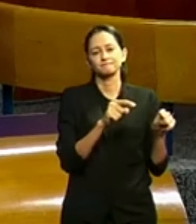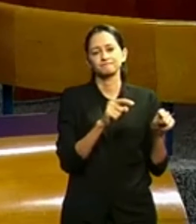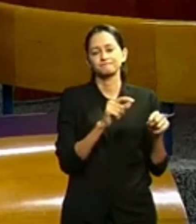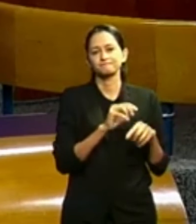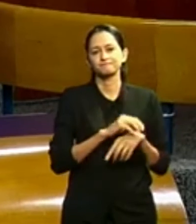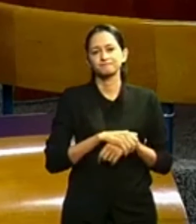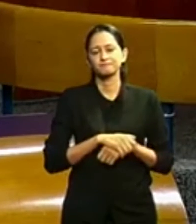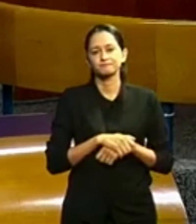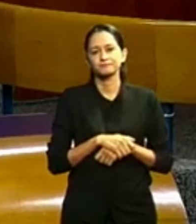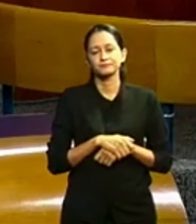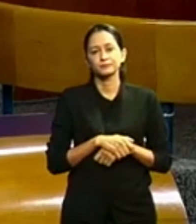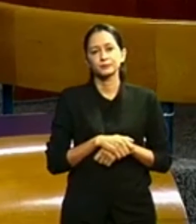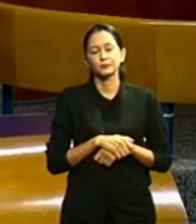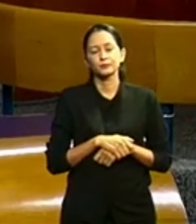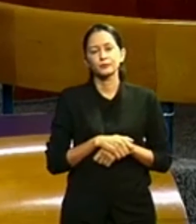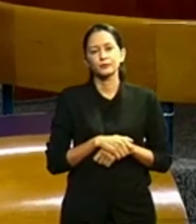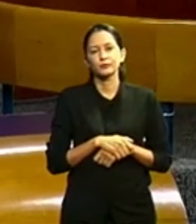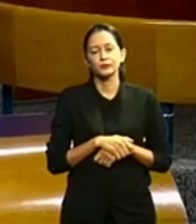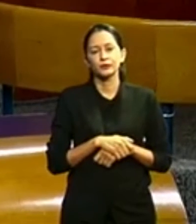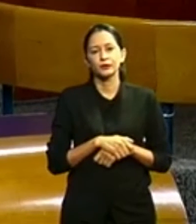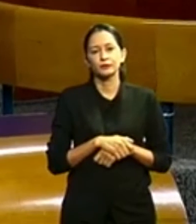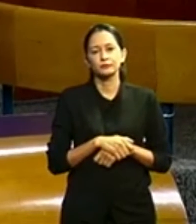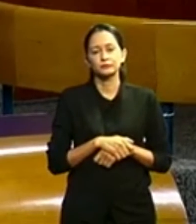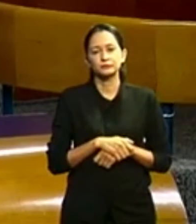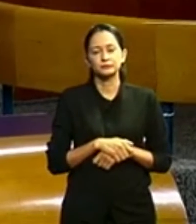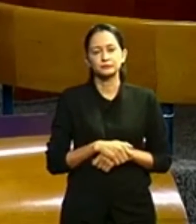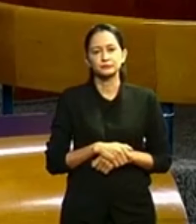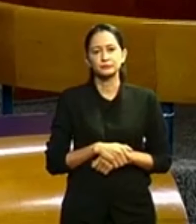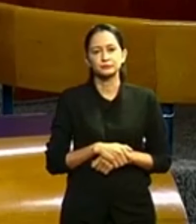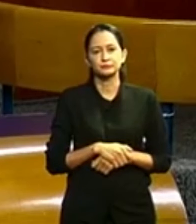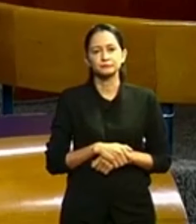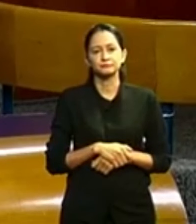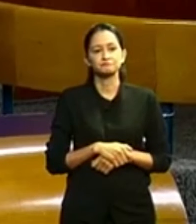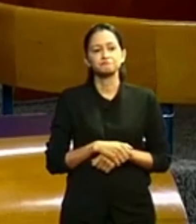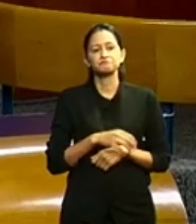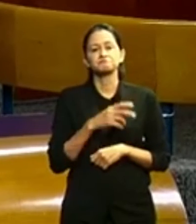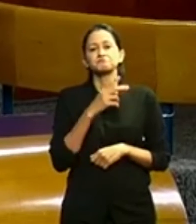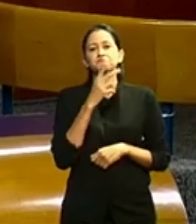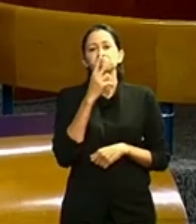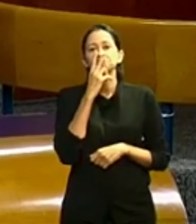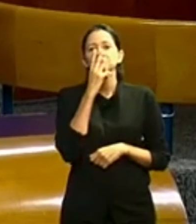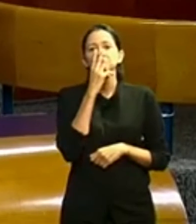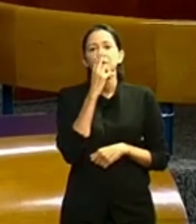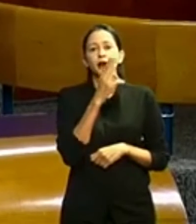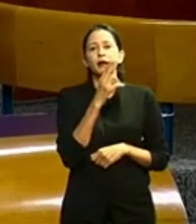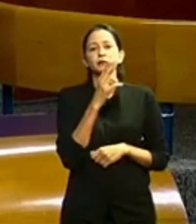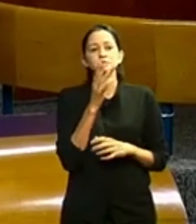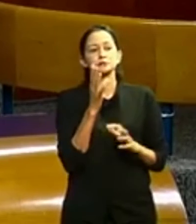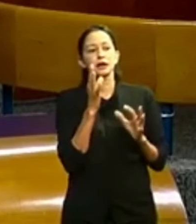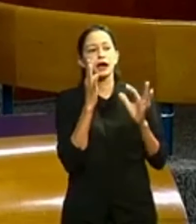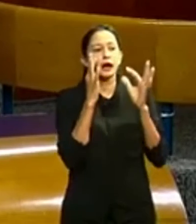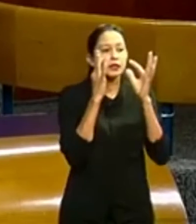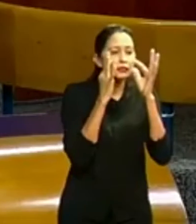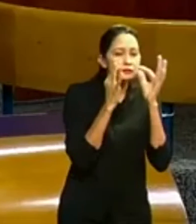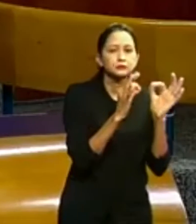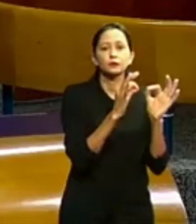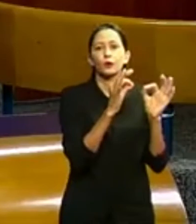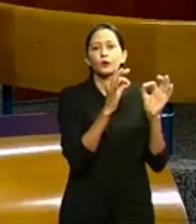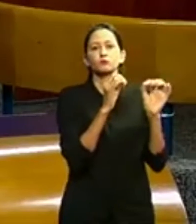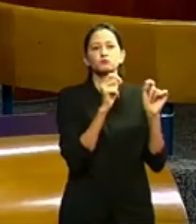prática, embora não muito tratada, não muito levada a sério, ela